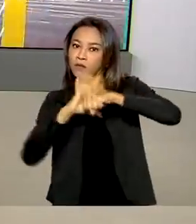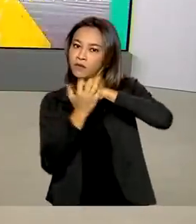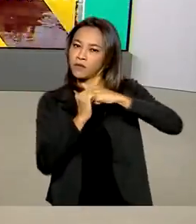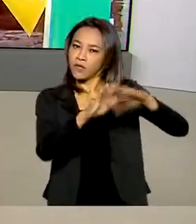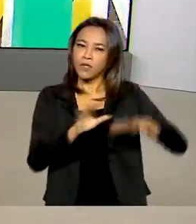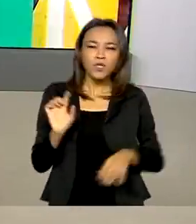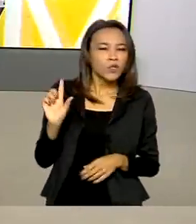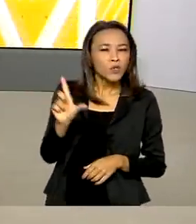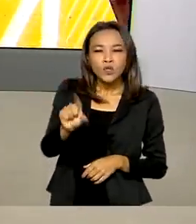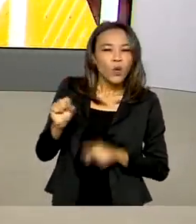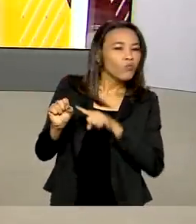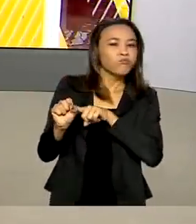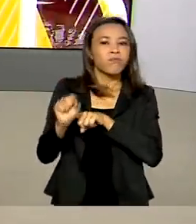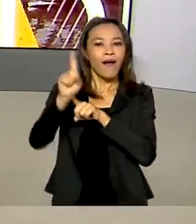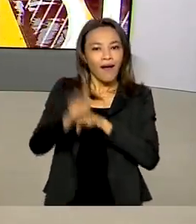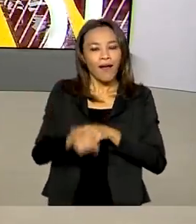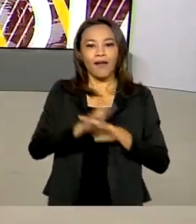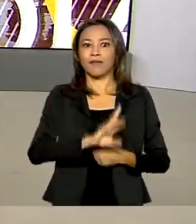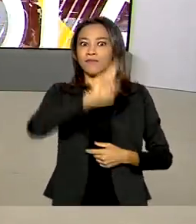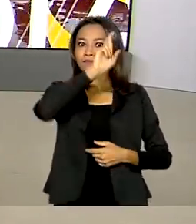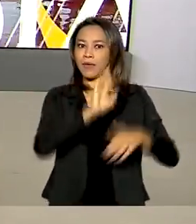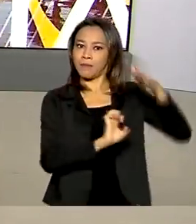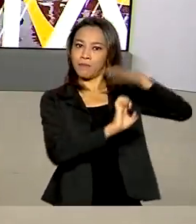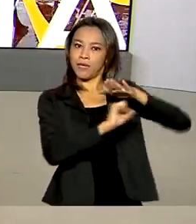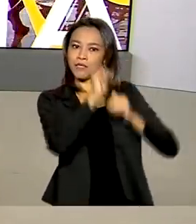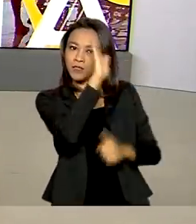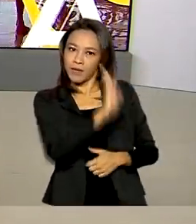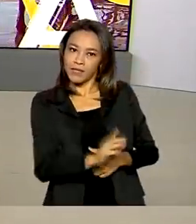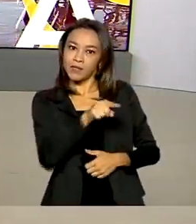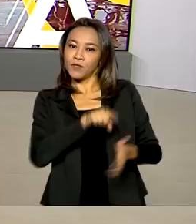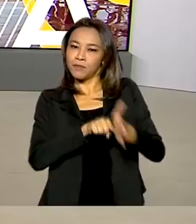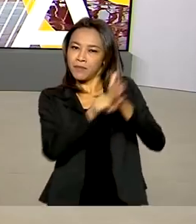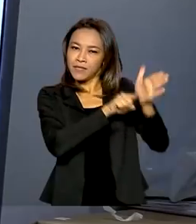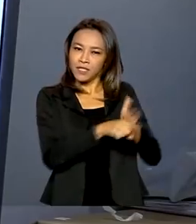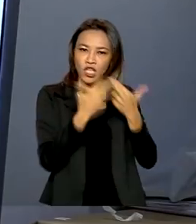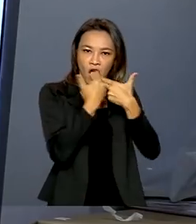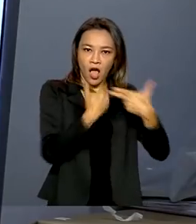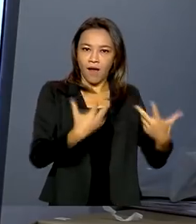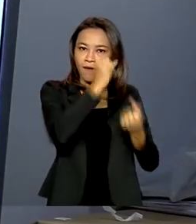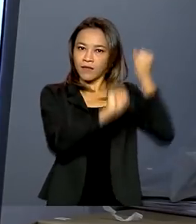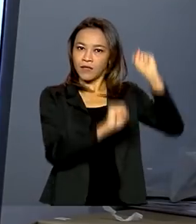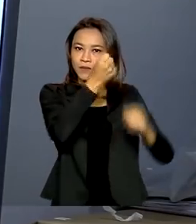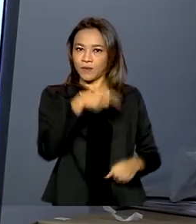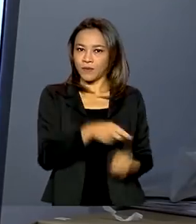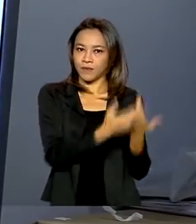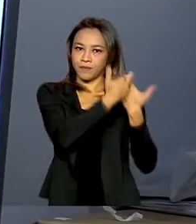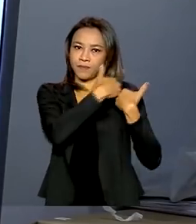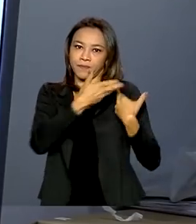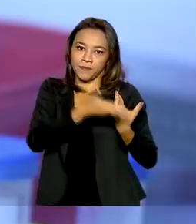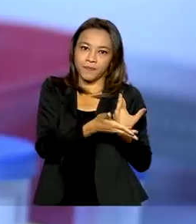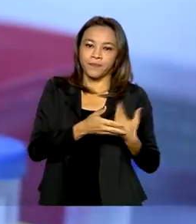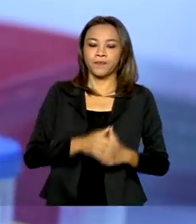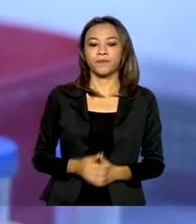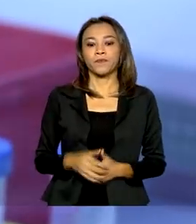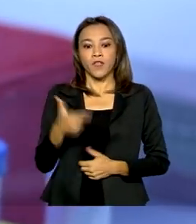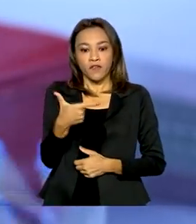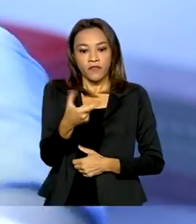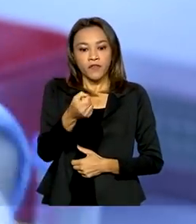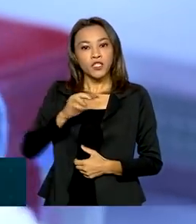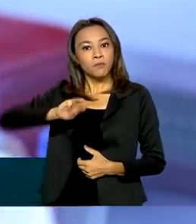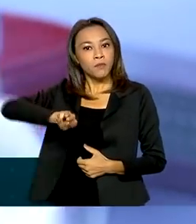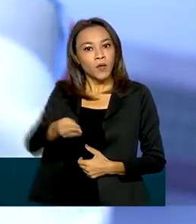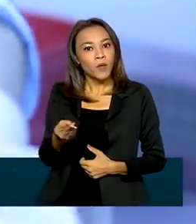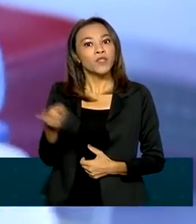escolha será por meio da Empresa Brasileira de Pesquisa e Inovação Industrial. São 20 milhões de reais em